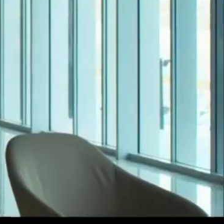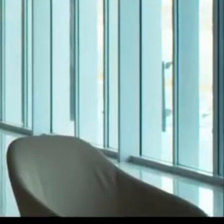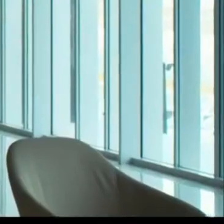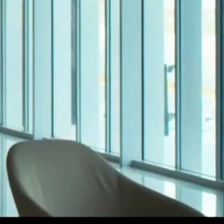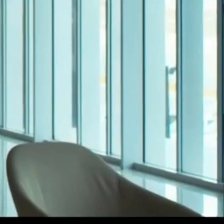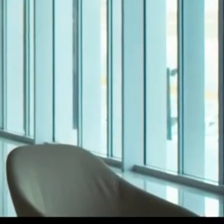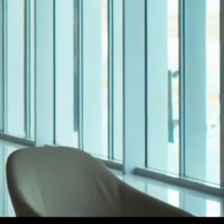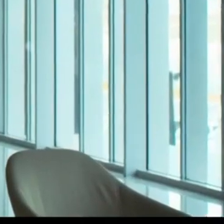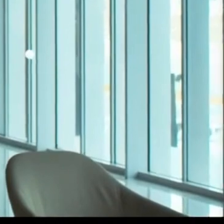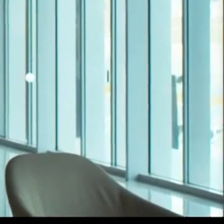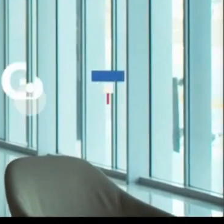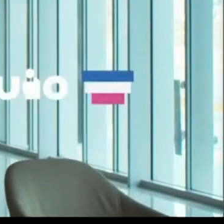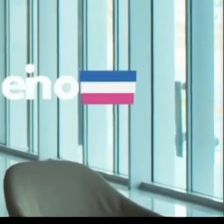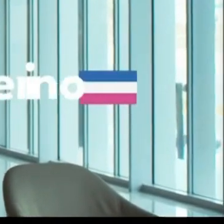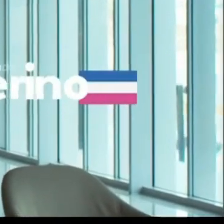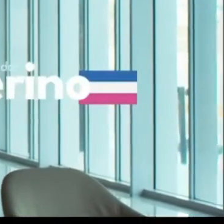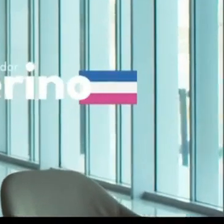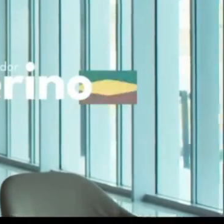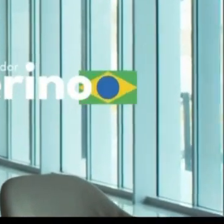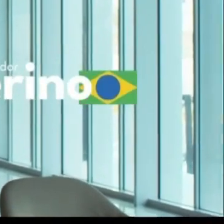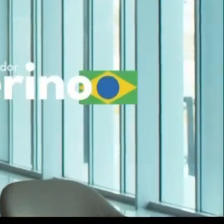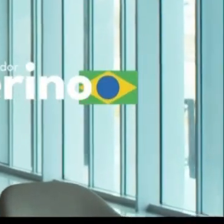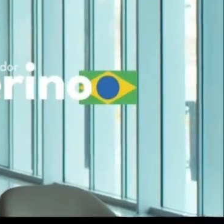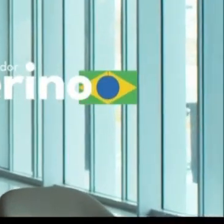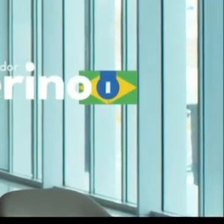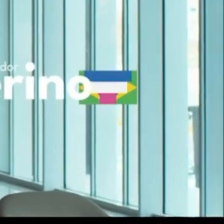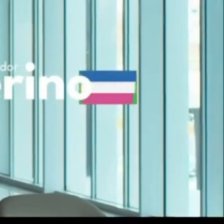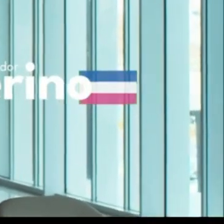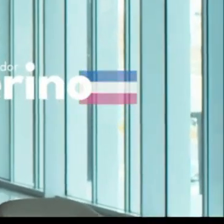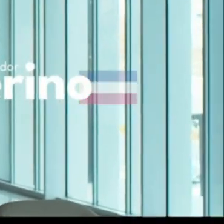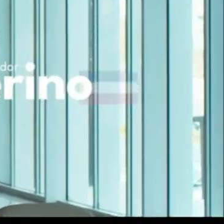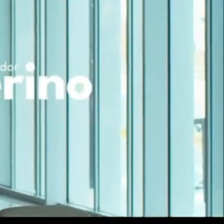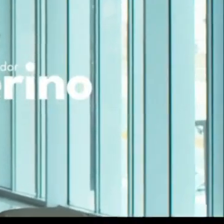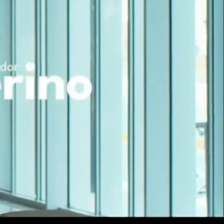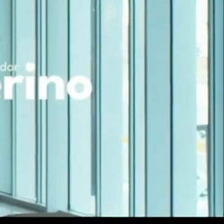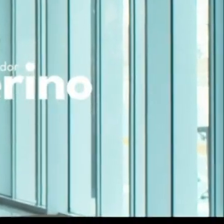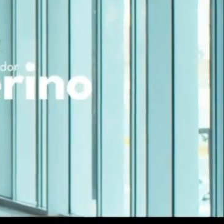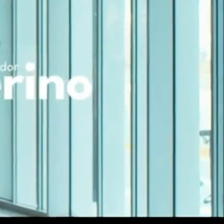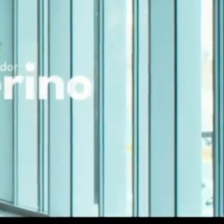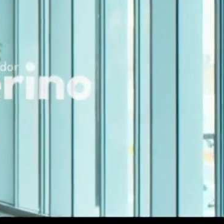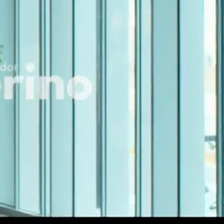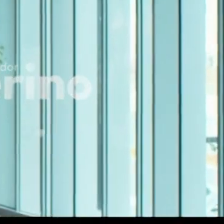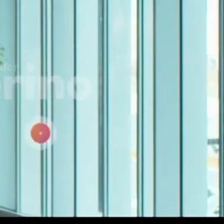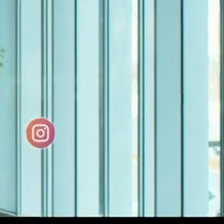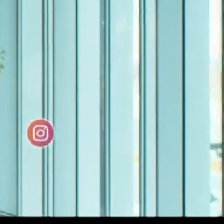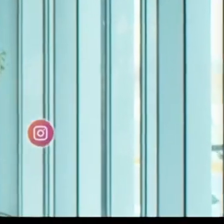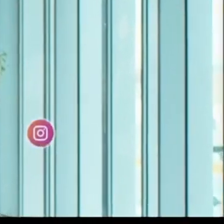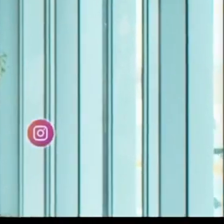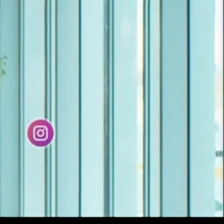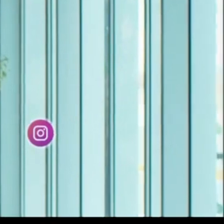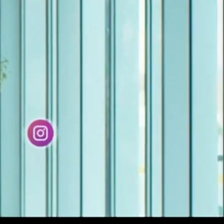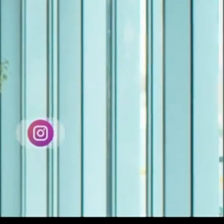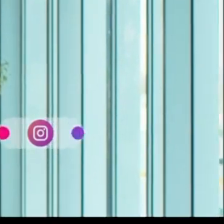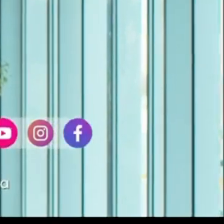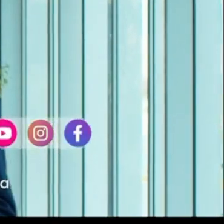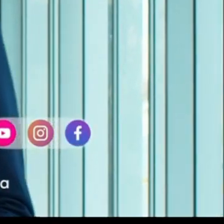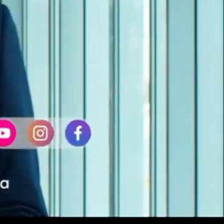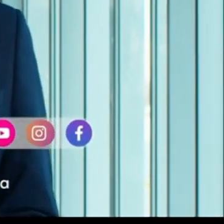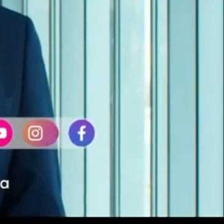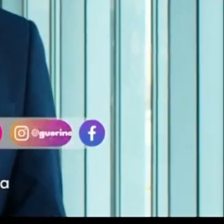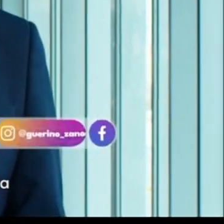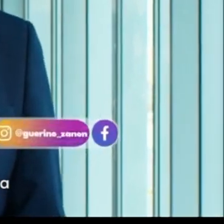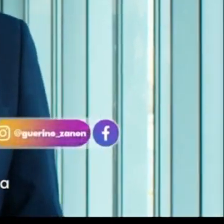A educação transforma a vida das pessoas e pra melhor. Eu, como professor, acredito nisso. No meu governo,